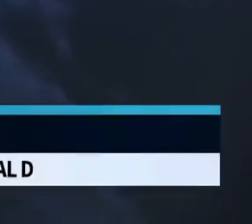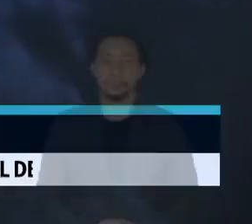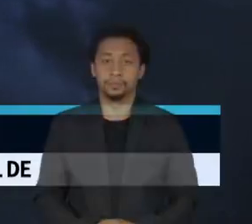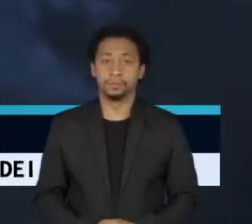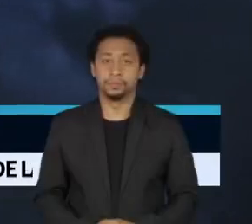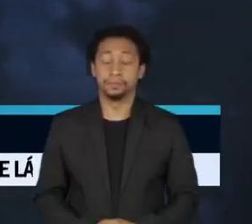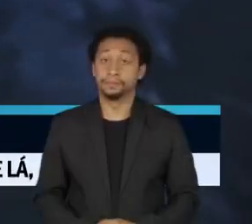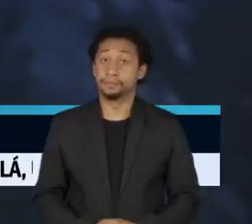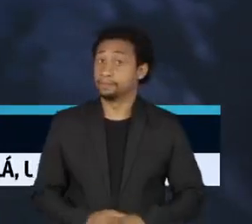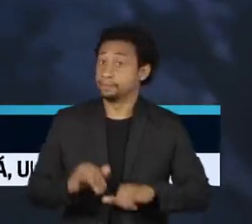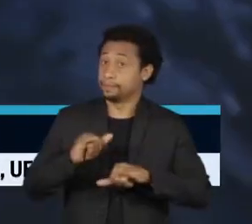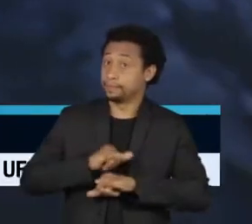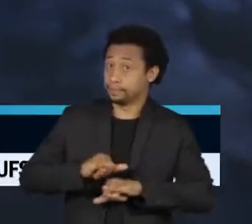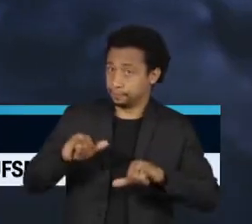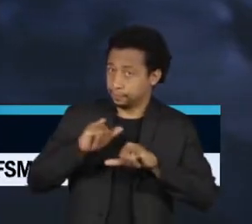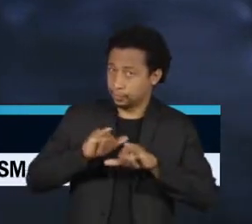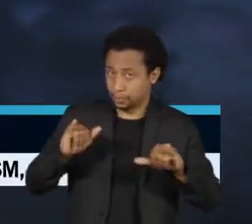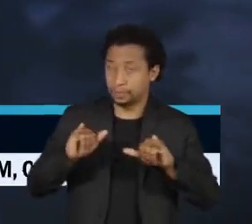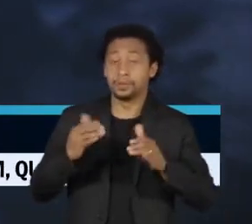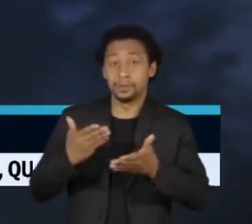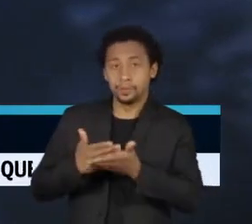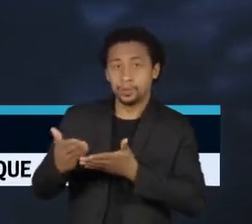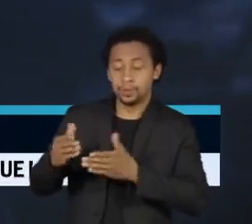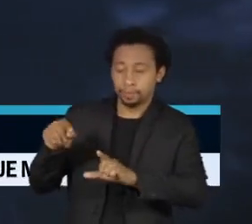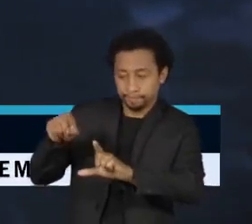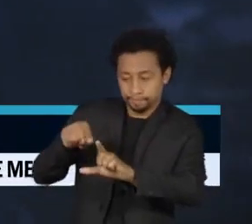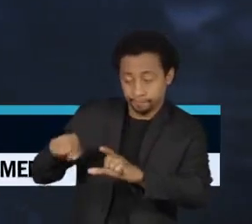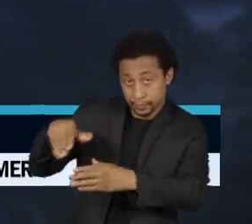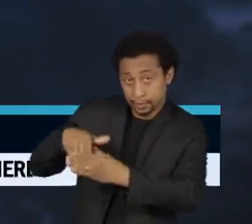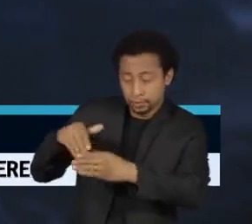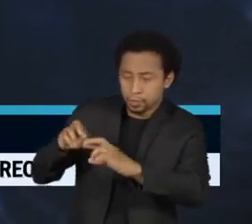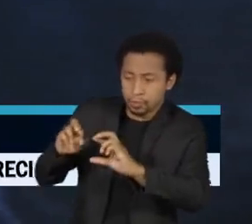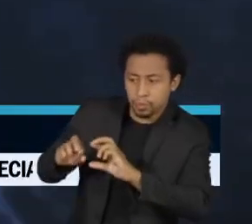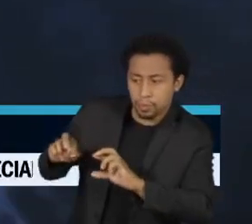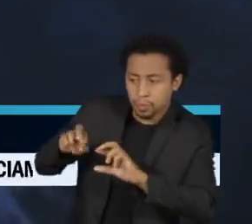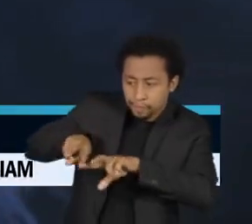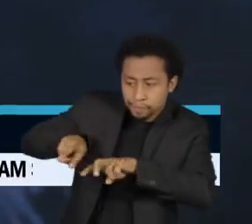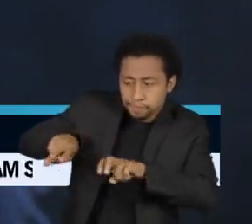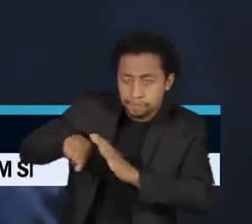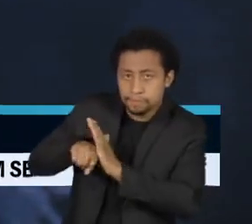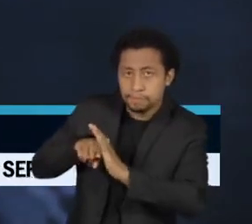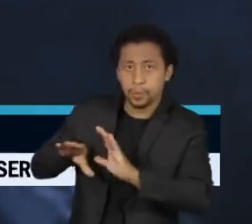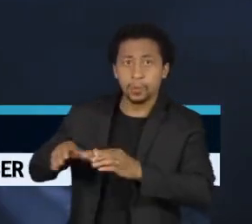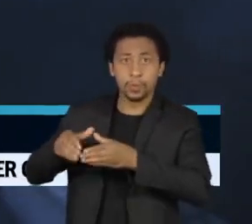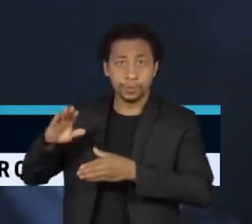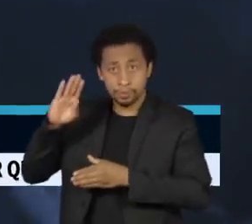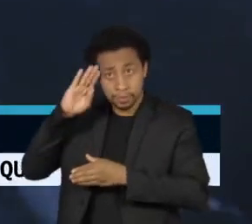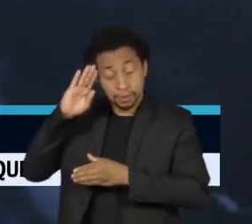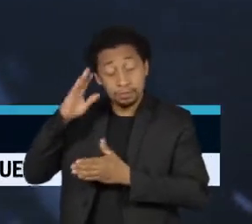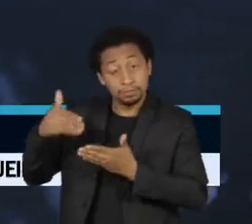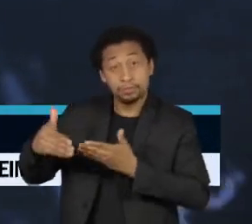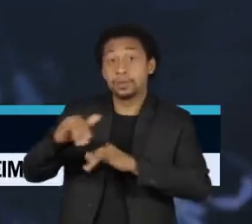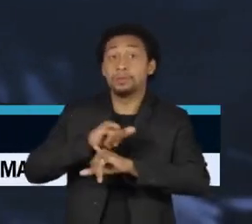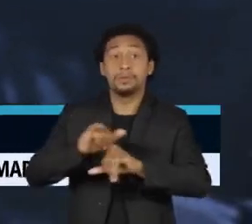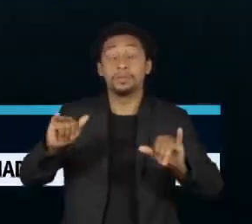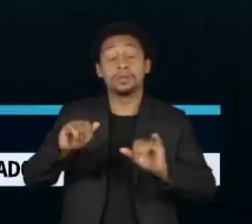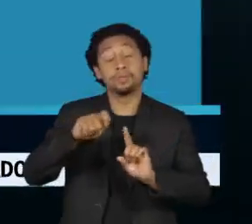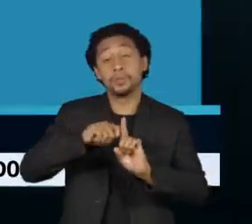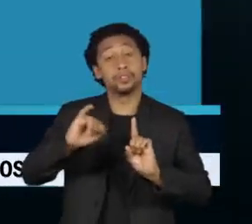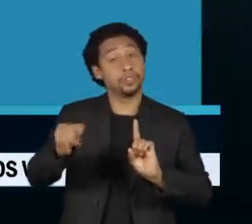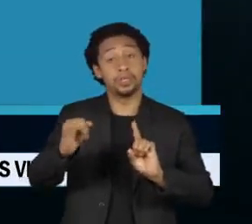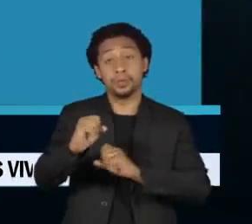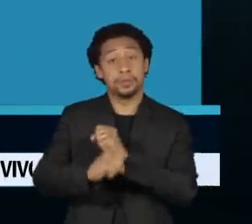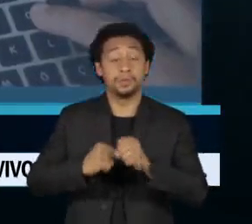A divulgação da fiscalização e auditoria das urnas eletrônicas pelas Forças Armadas deve acontecer só em janeiro do ano que vem.